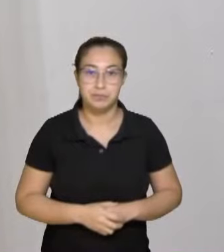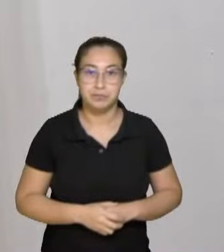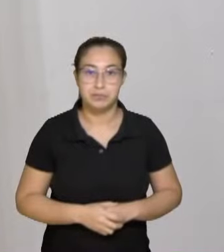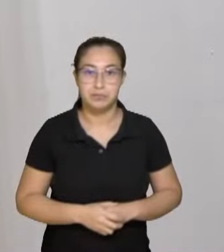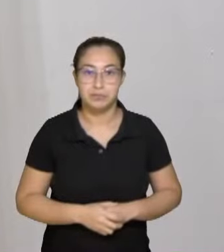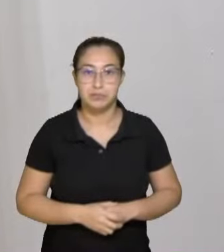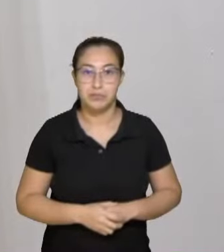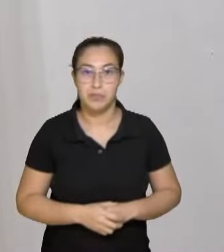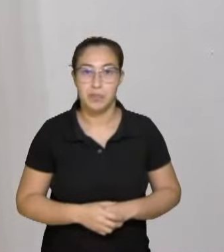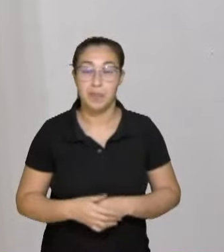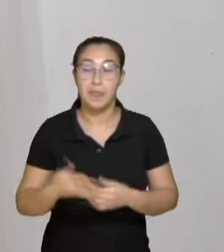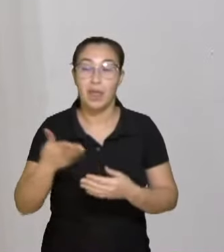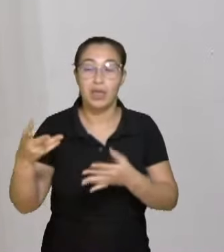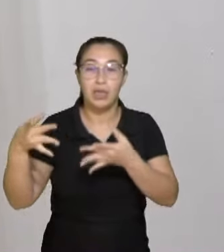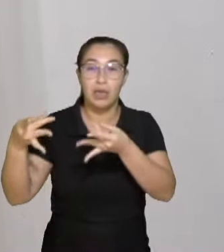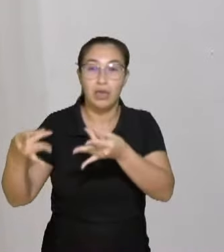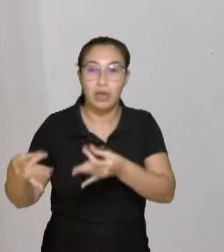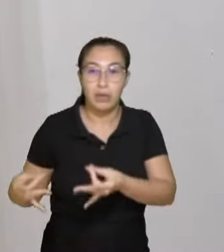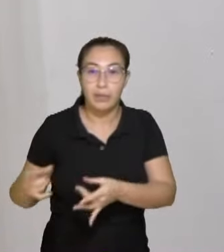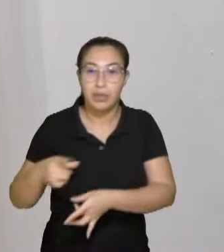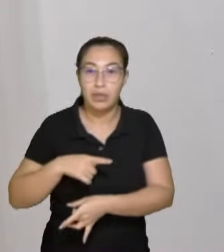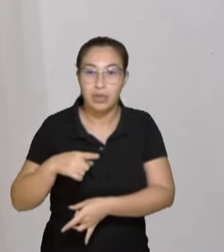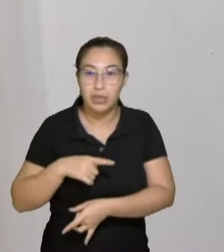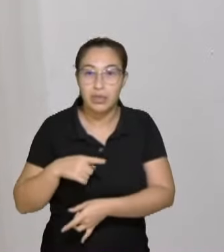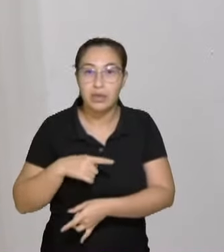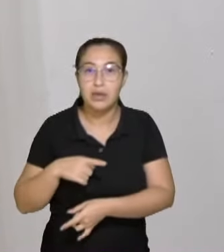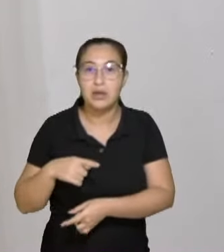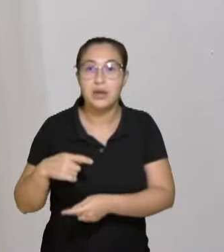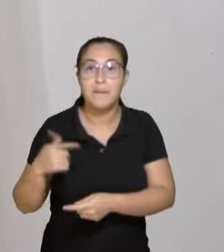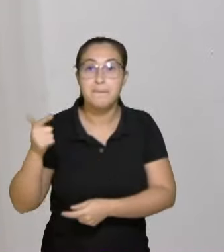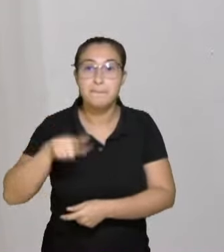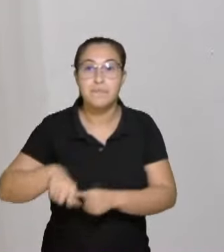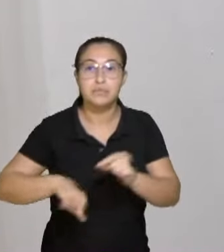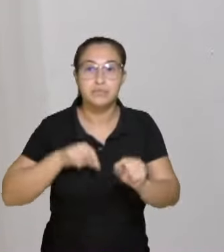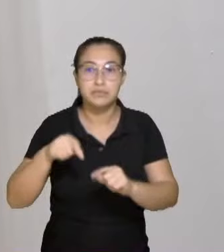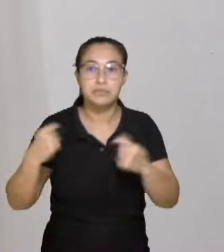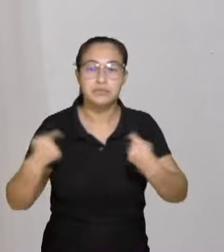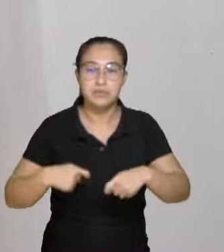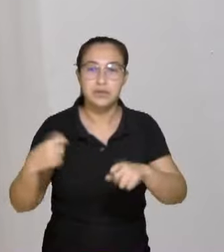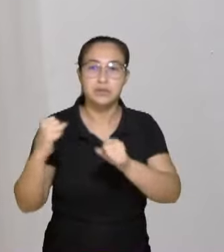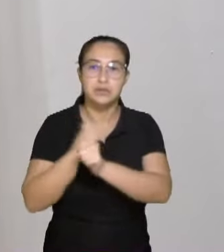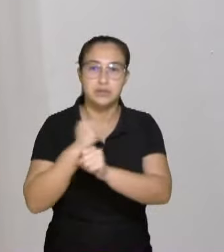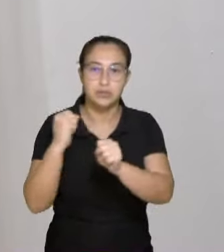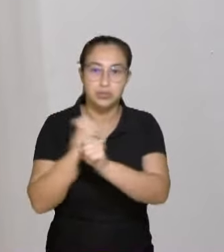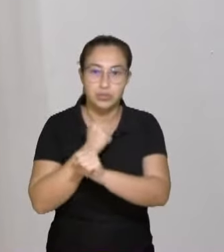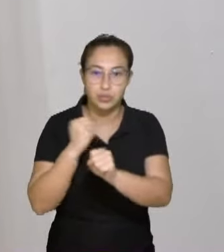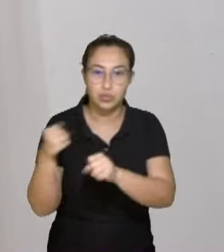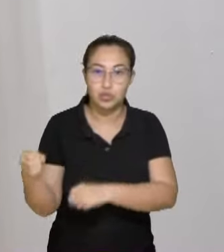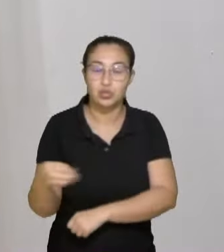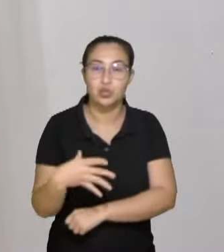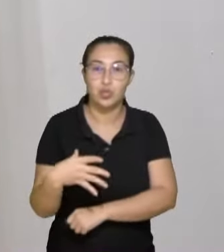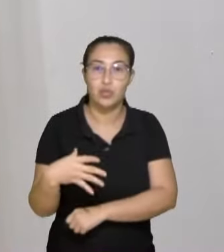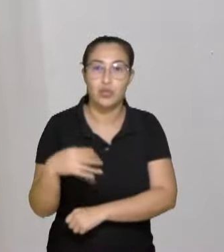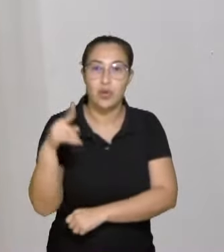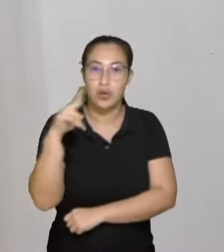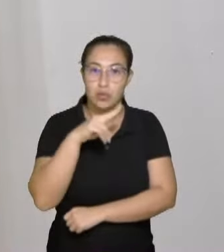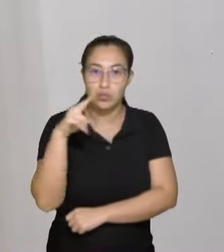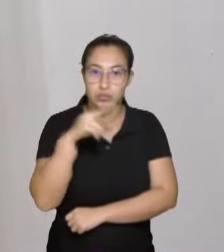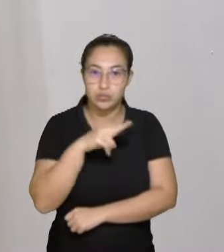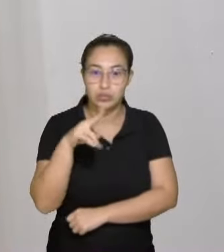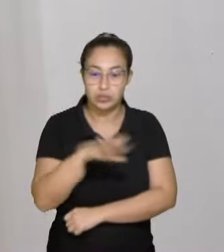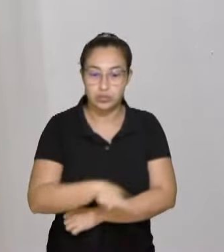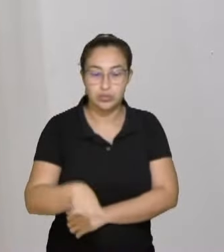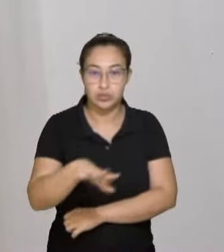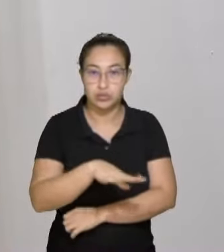especialidade, mais do que nunca é necessário a construção de uma nova emergência no hospital nosso senhor da